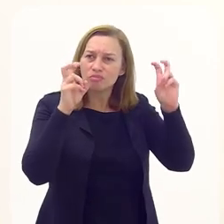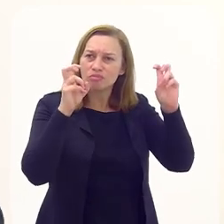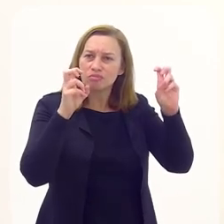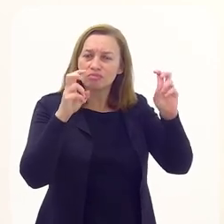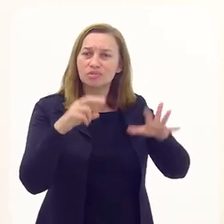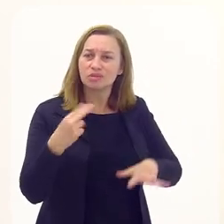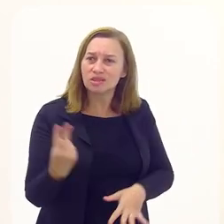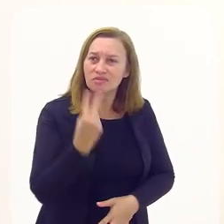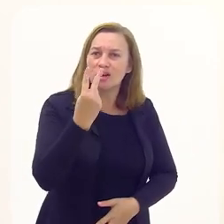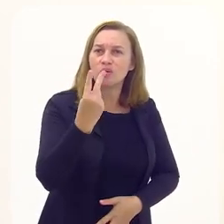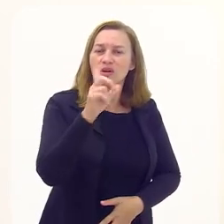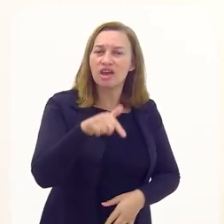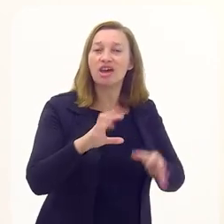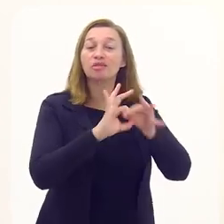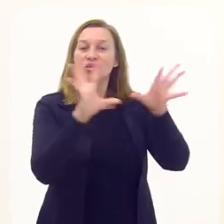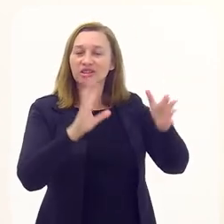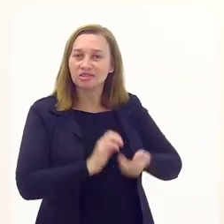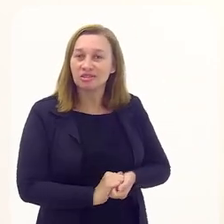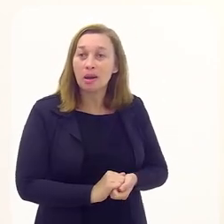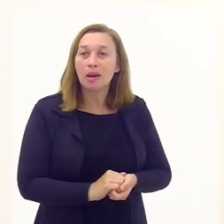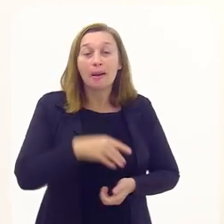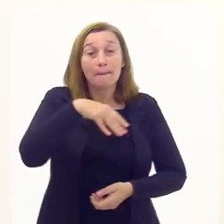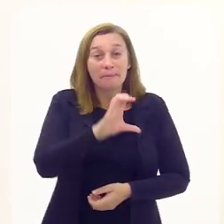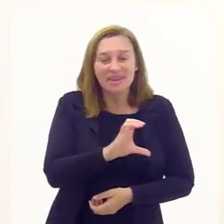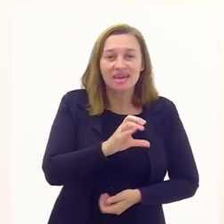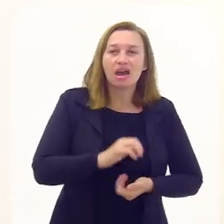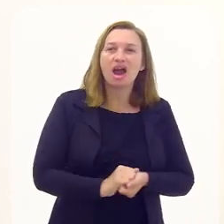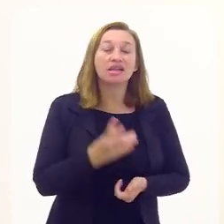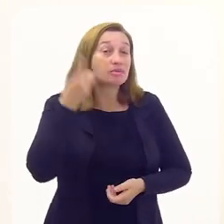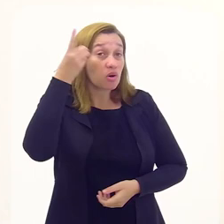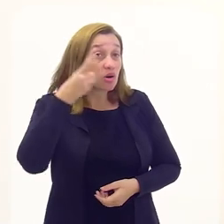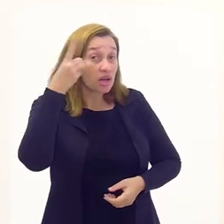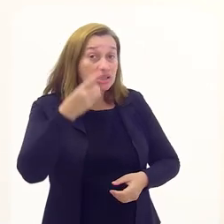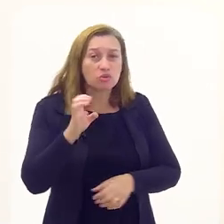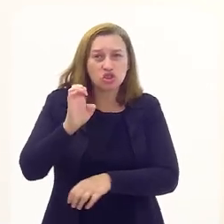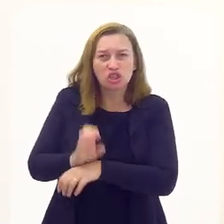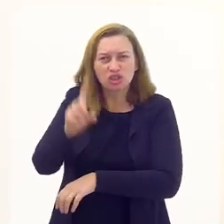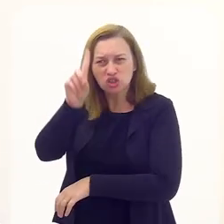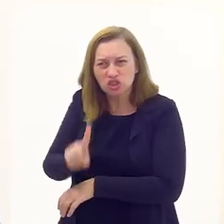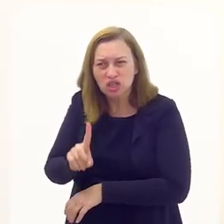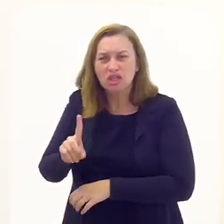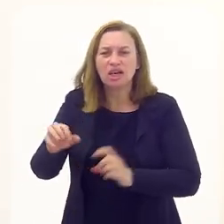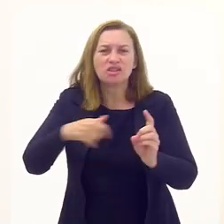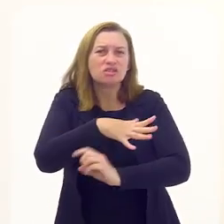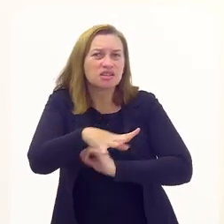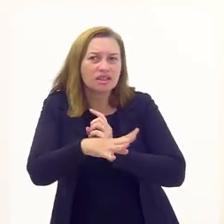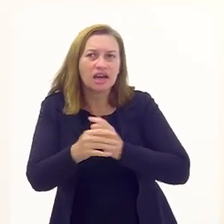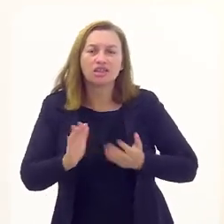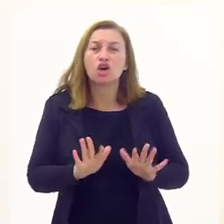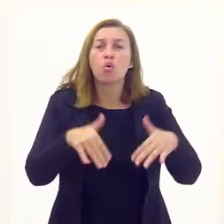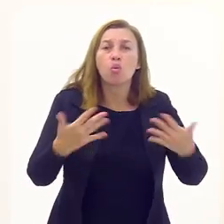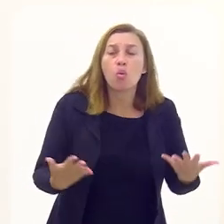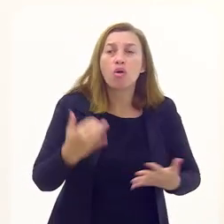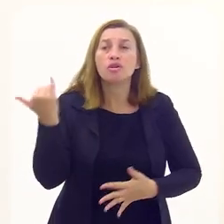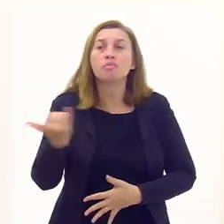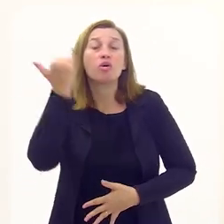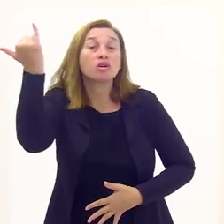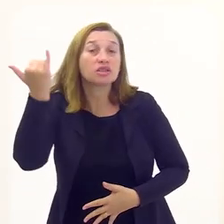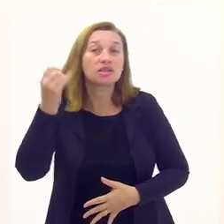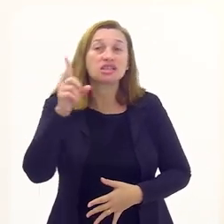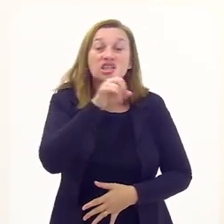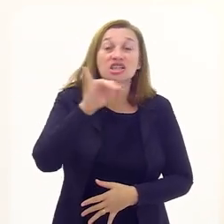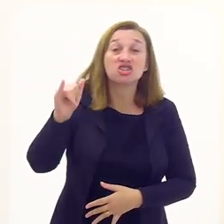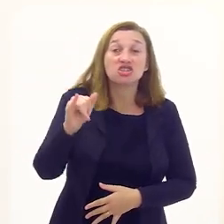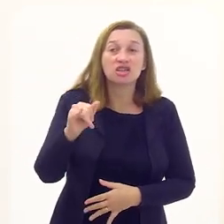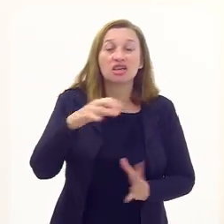valor, que é a democracia. Mink, a democracia, o Estado de Direito, a sociedade. Qual a importância dessa